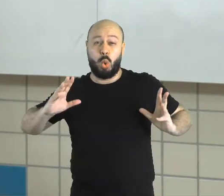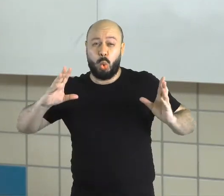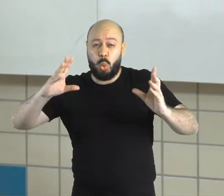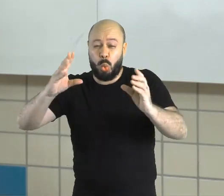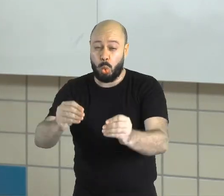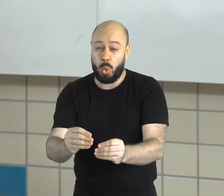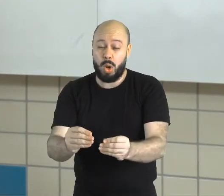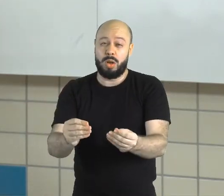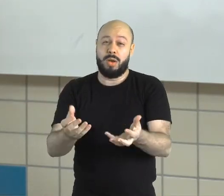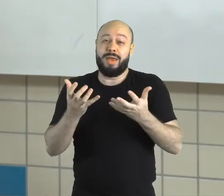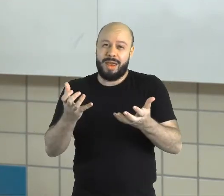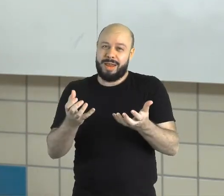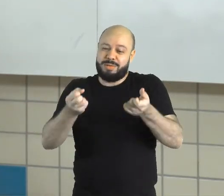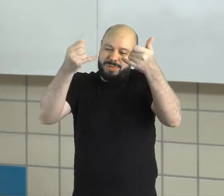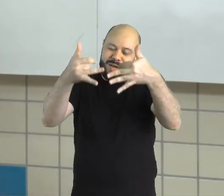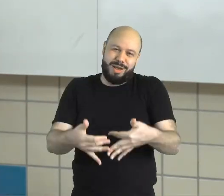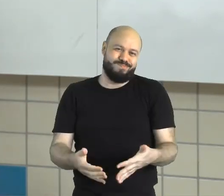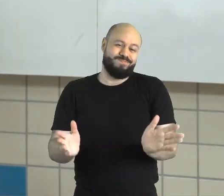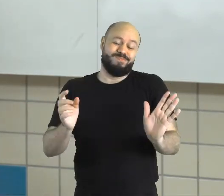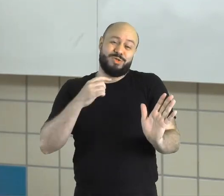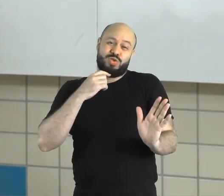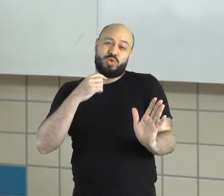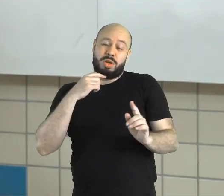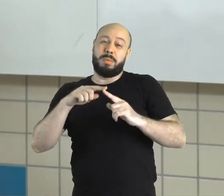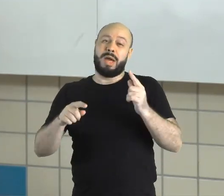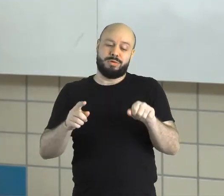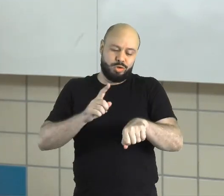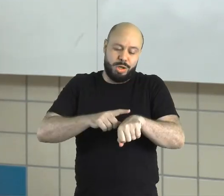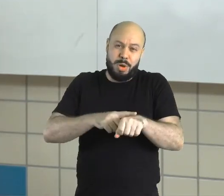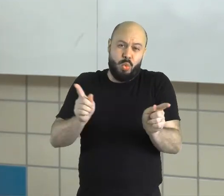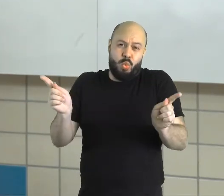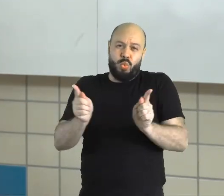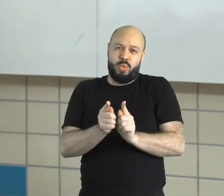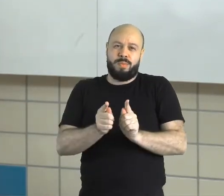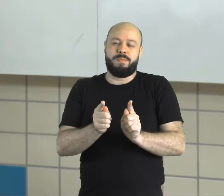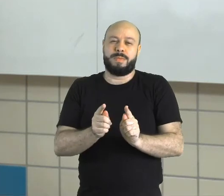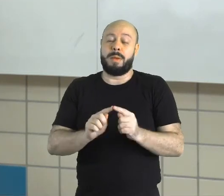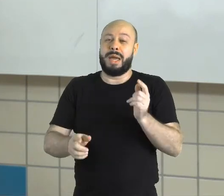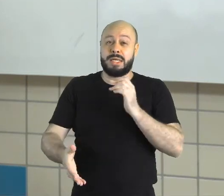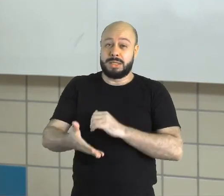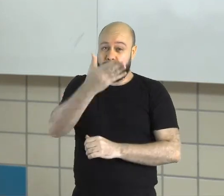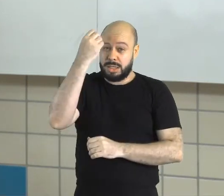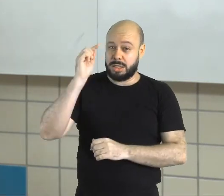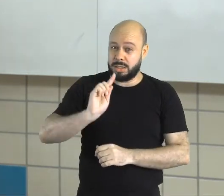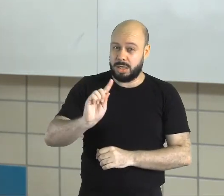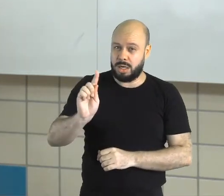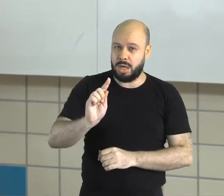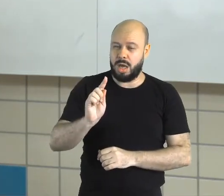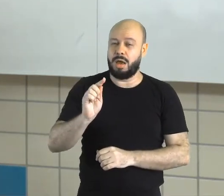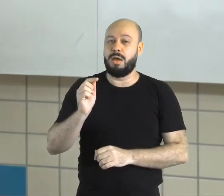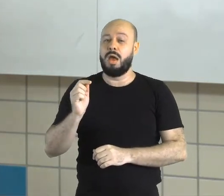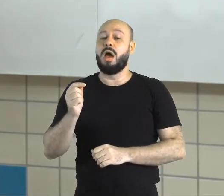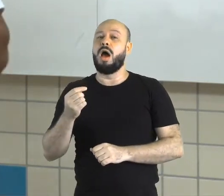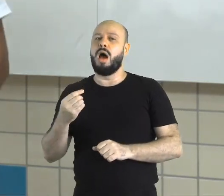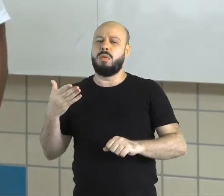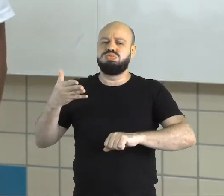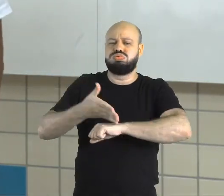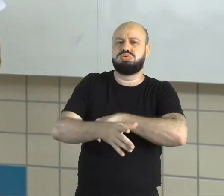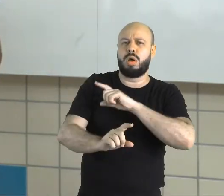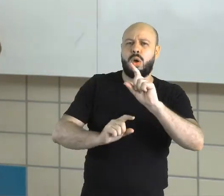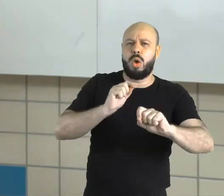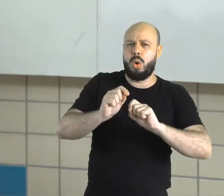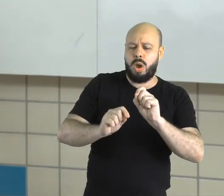o que eu queria. O tempo, como eu falo para vocês sempre, é muito curtinho. Mas não esqueça de acessar a nossa ferramenta digital,